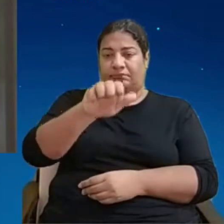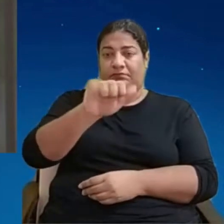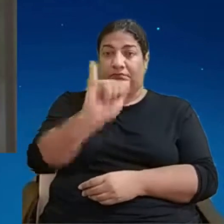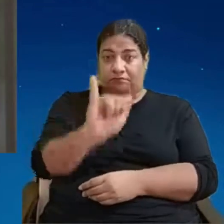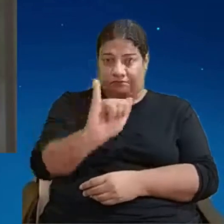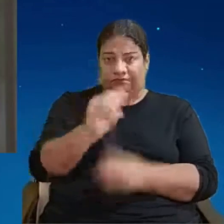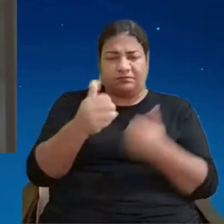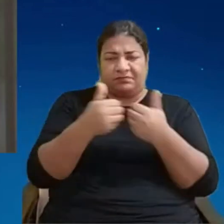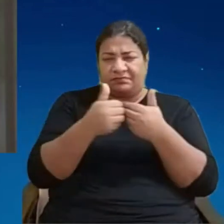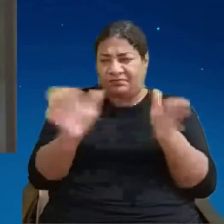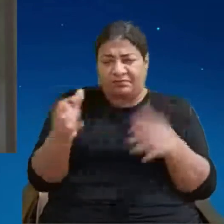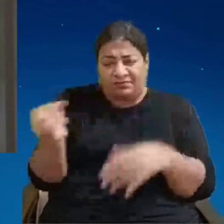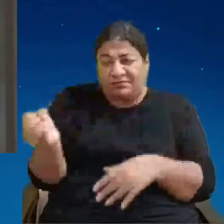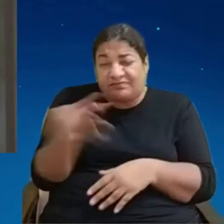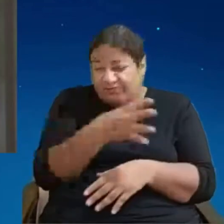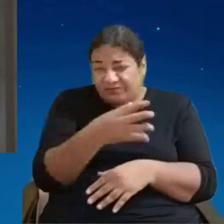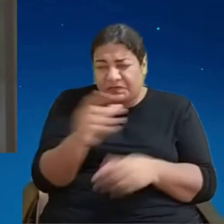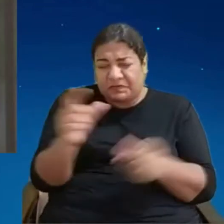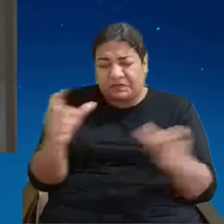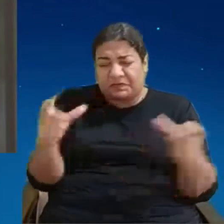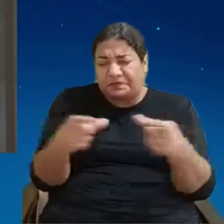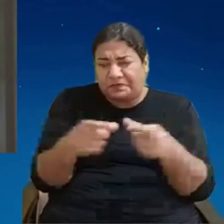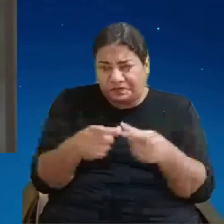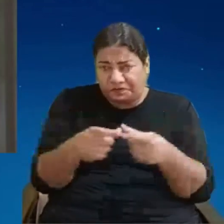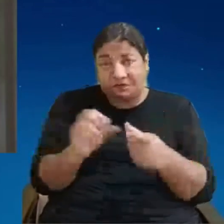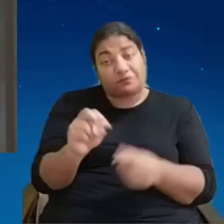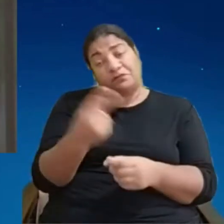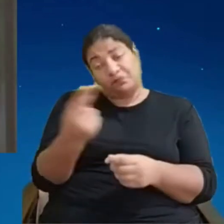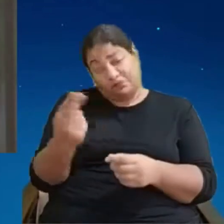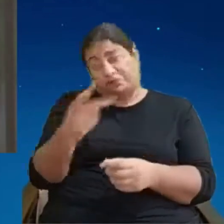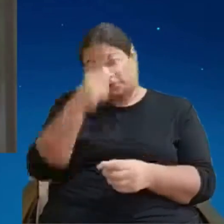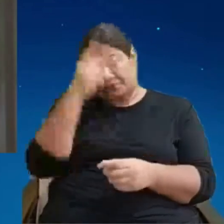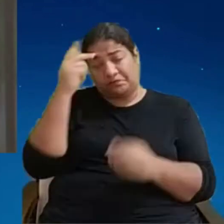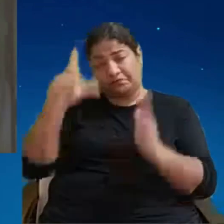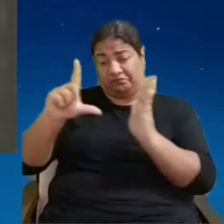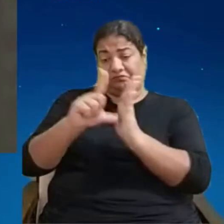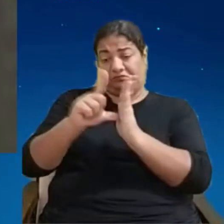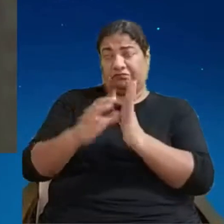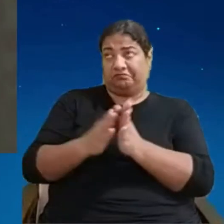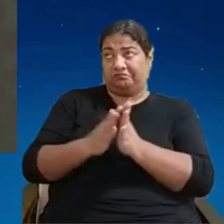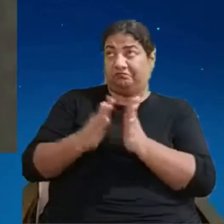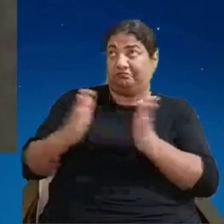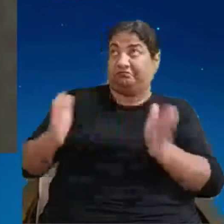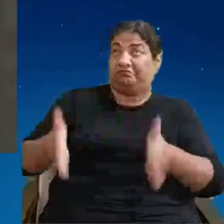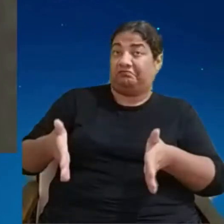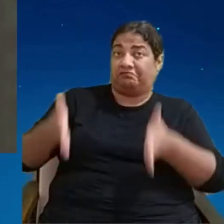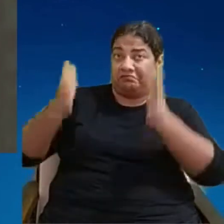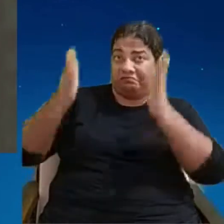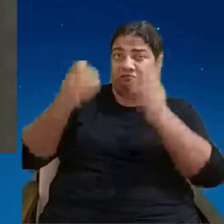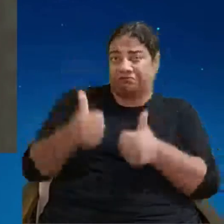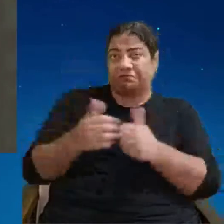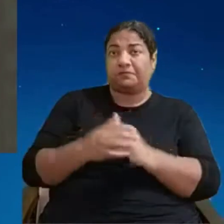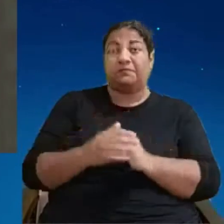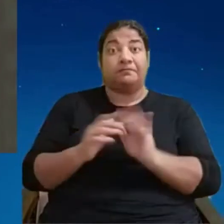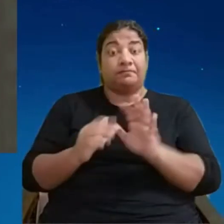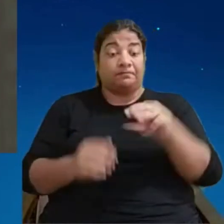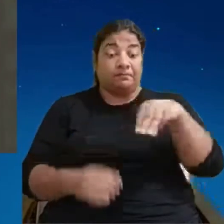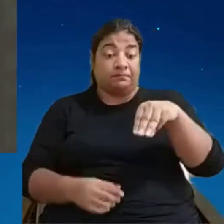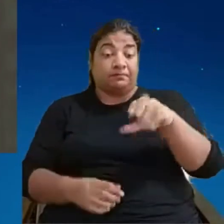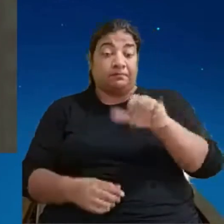e você tem o cara que tem a loja física eu acho que para o MEI que está abrindo o negócio